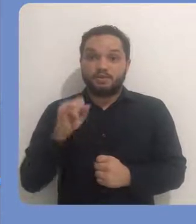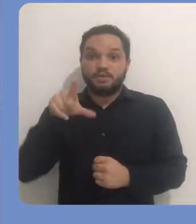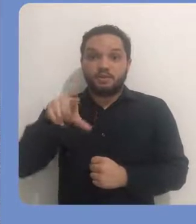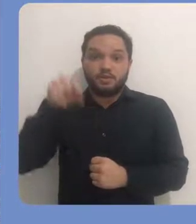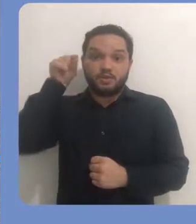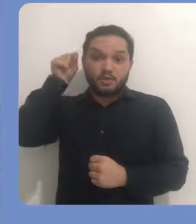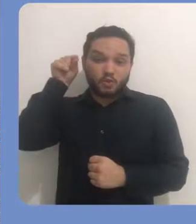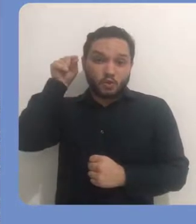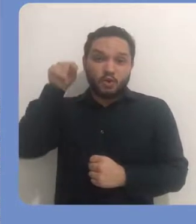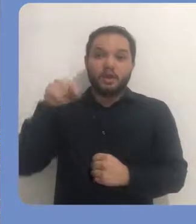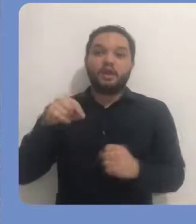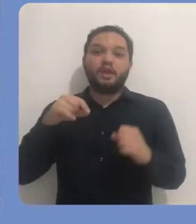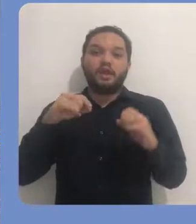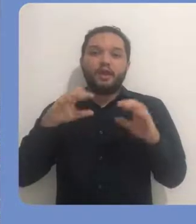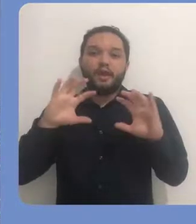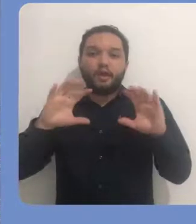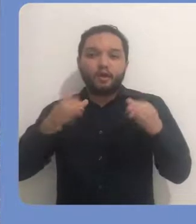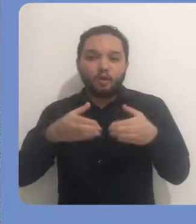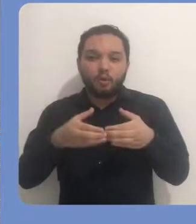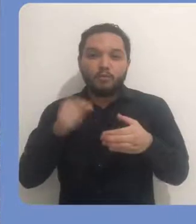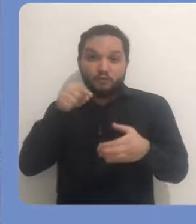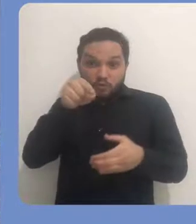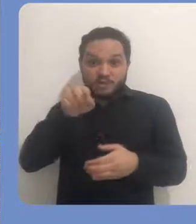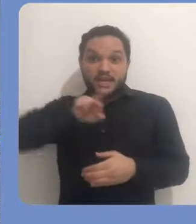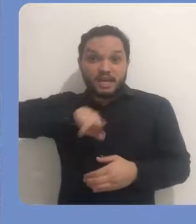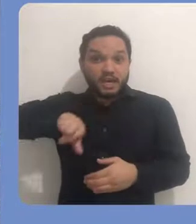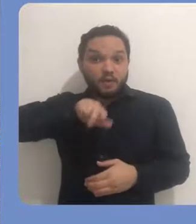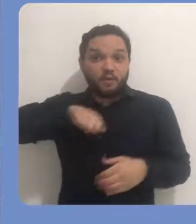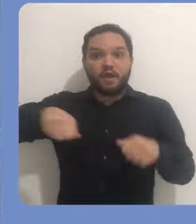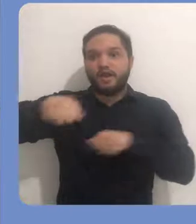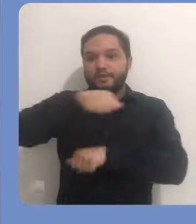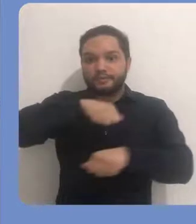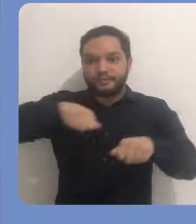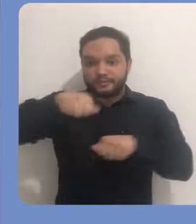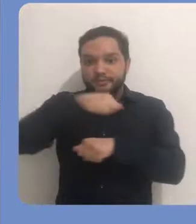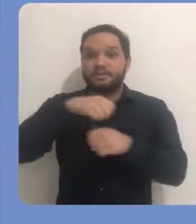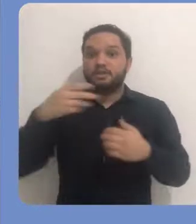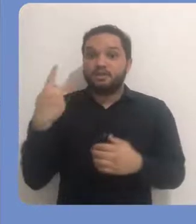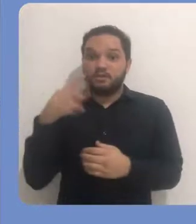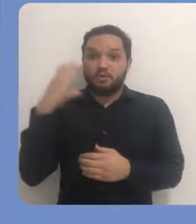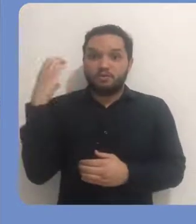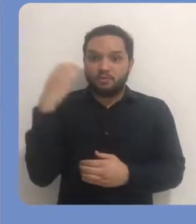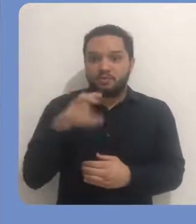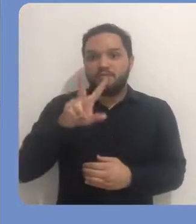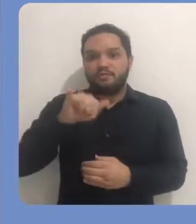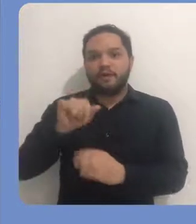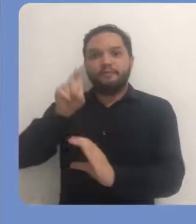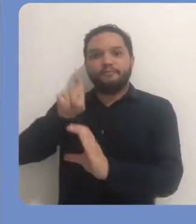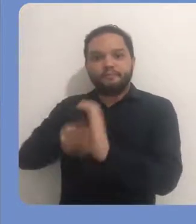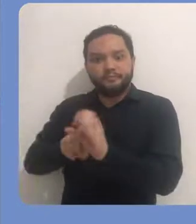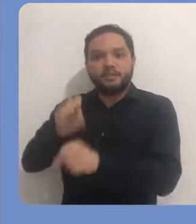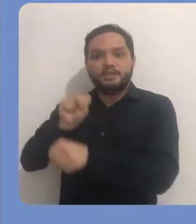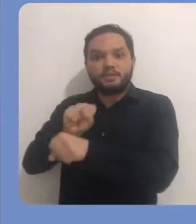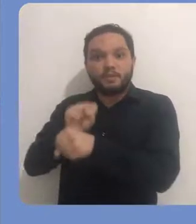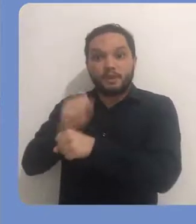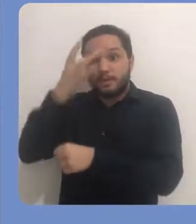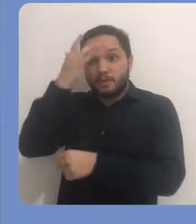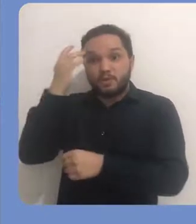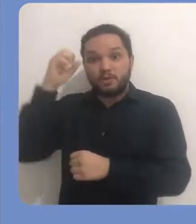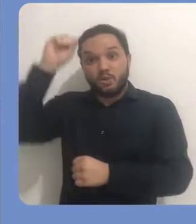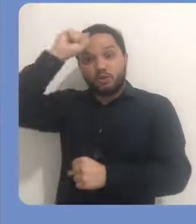Caso você selecione alguma coleção da qual você não seja o administrador, a sua publicação ficará